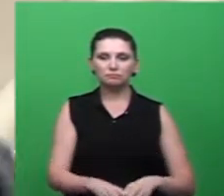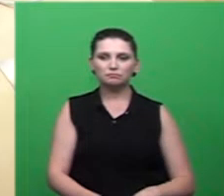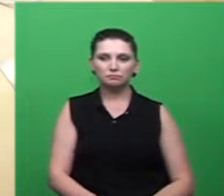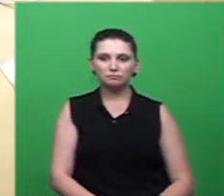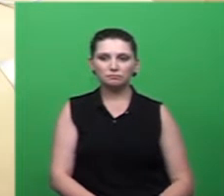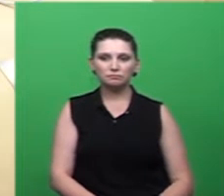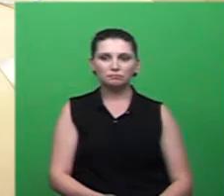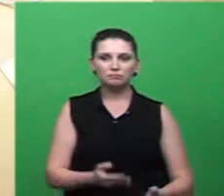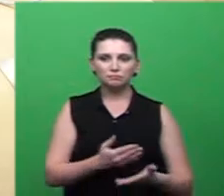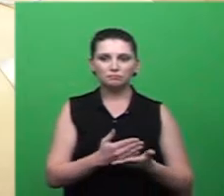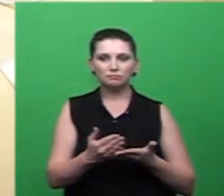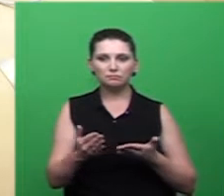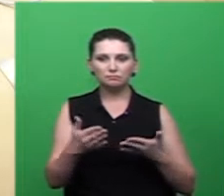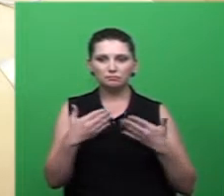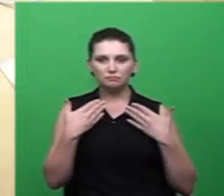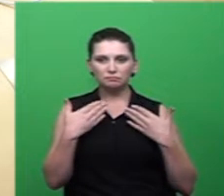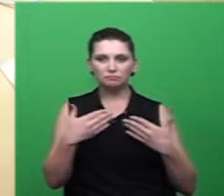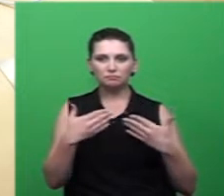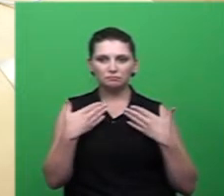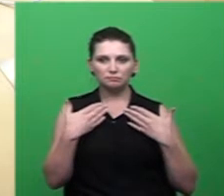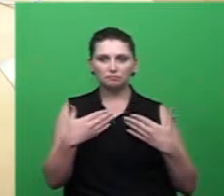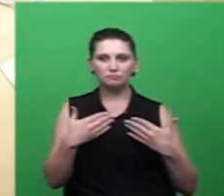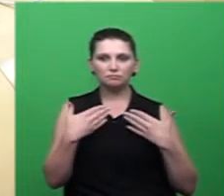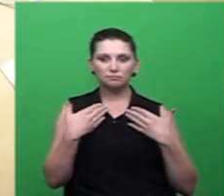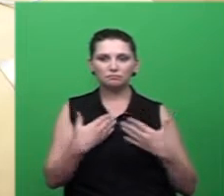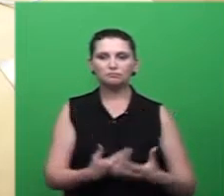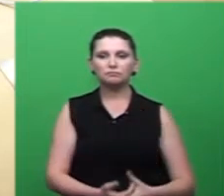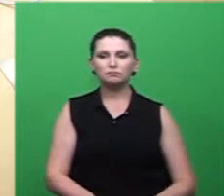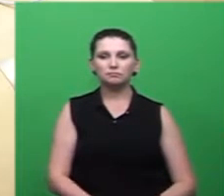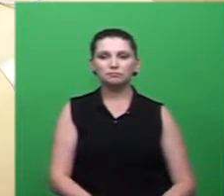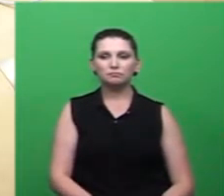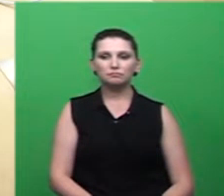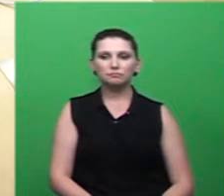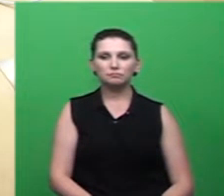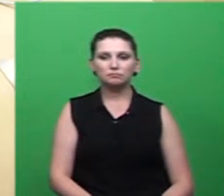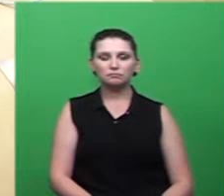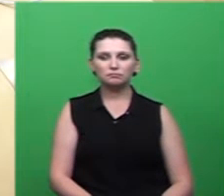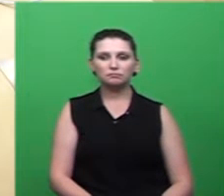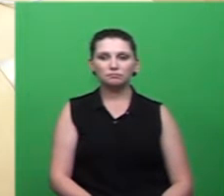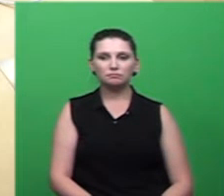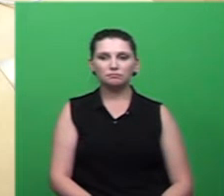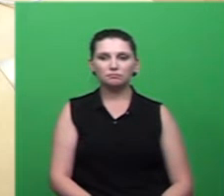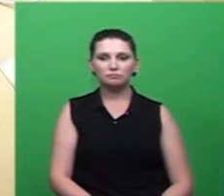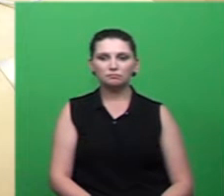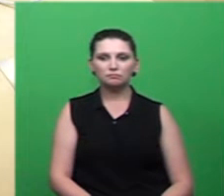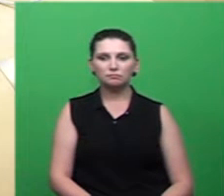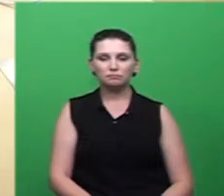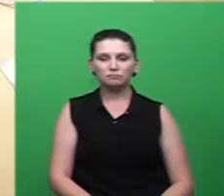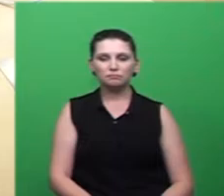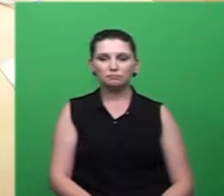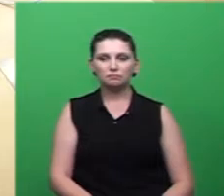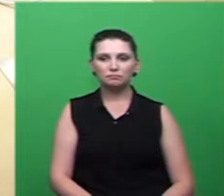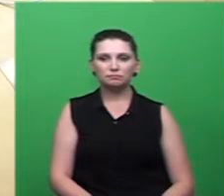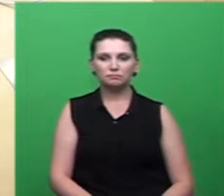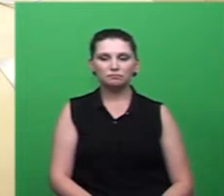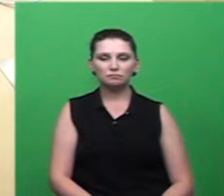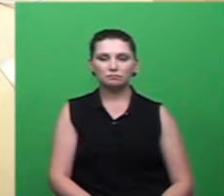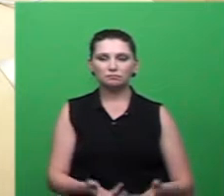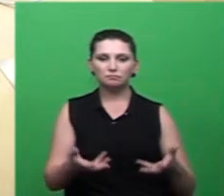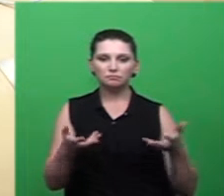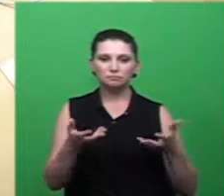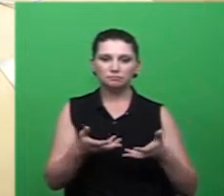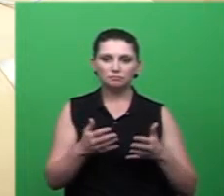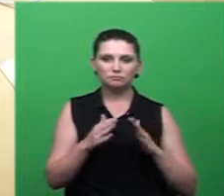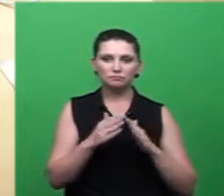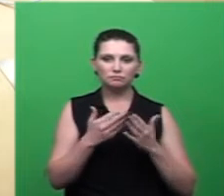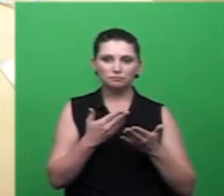iniciar o verão no caso aqui no sul e com relação a unidade escolar eu assumo o compromisso aqui com o vereador